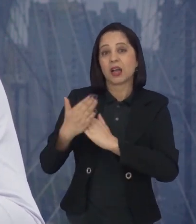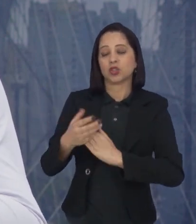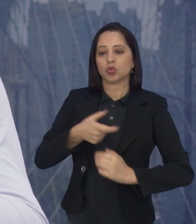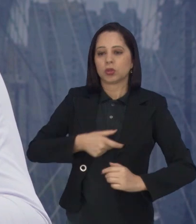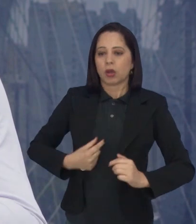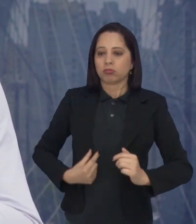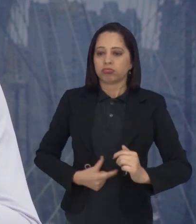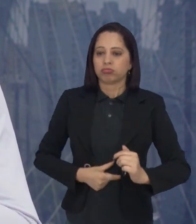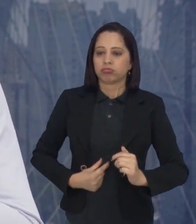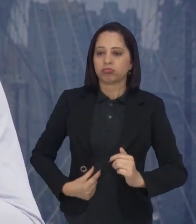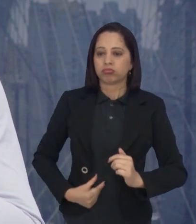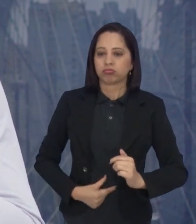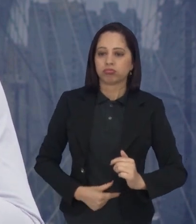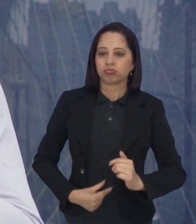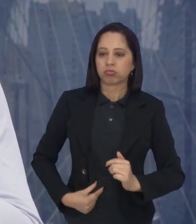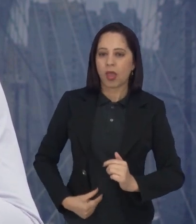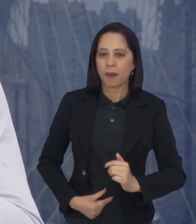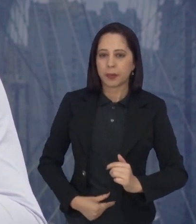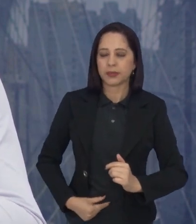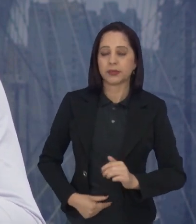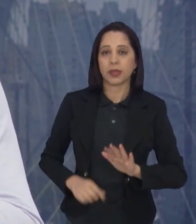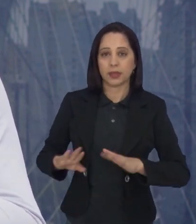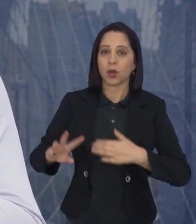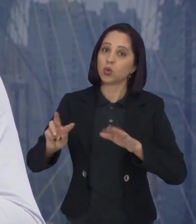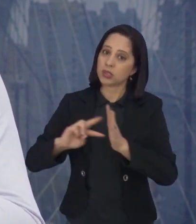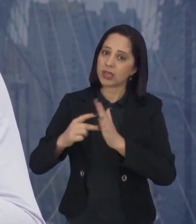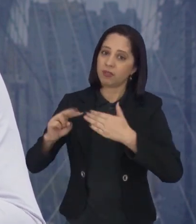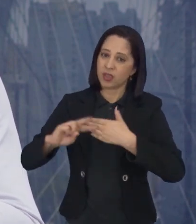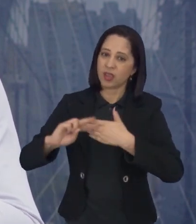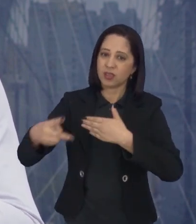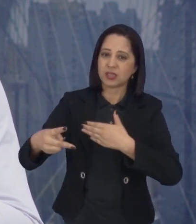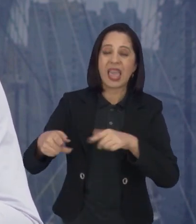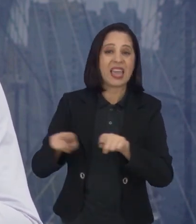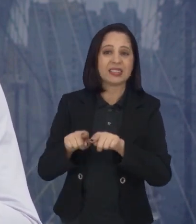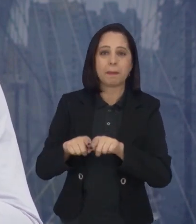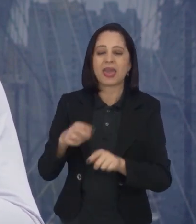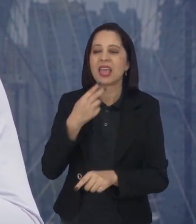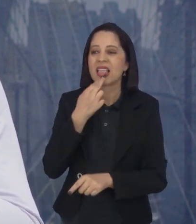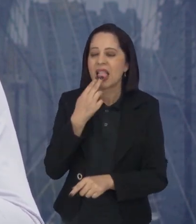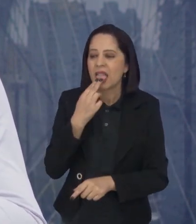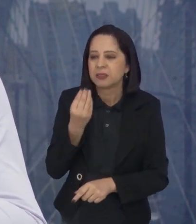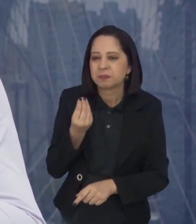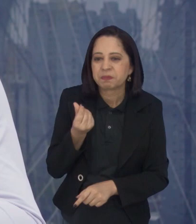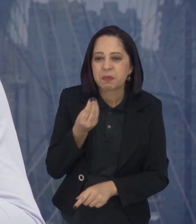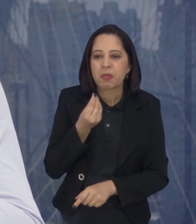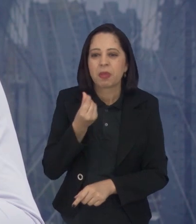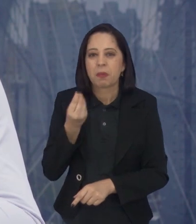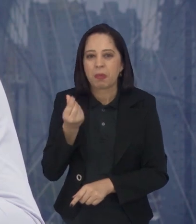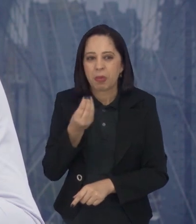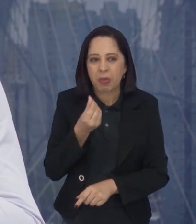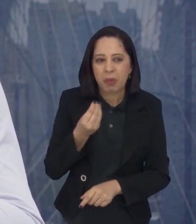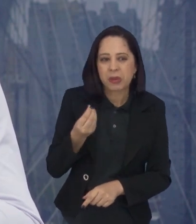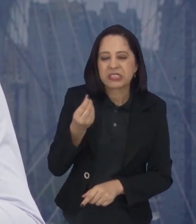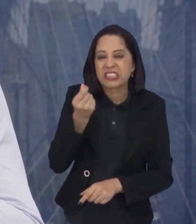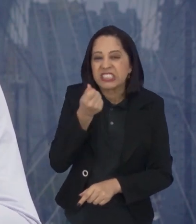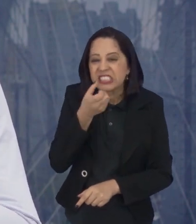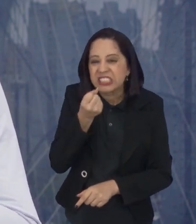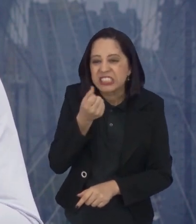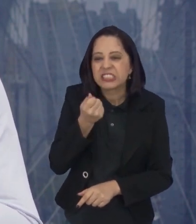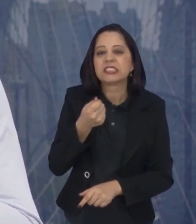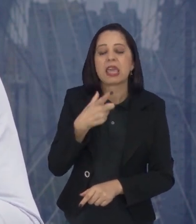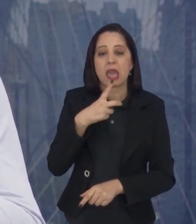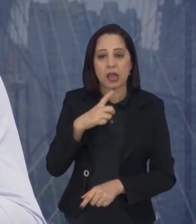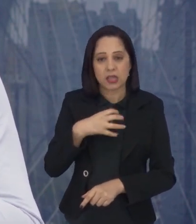Então, assim, esses são os efeitos colaterais dos cannabinoides. Boca seca, poucas pessoas têm boca seca. Muito poucas pessoas